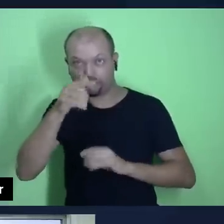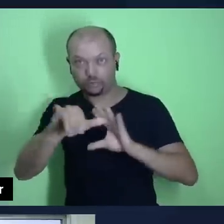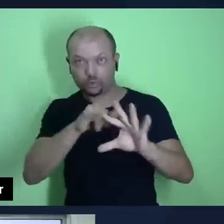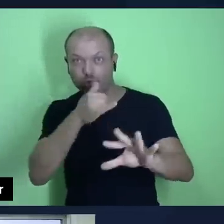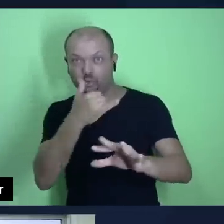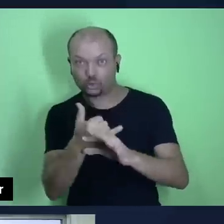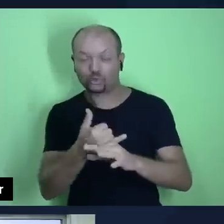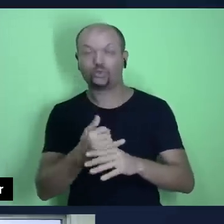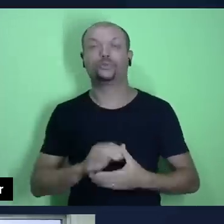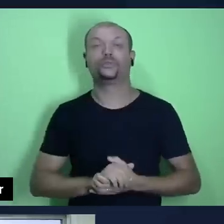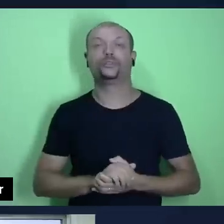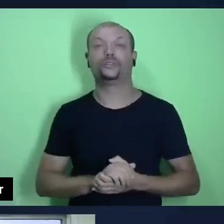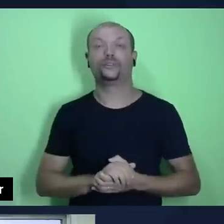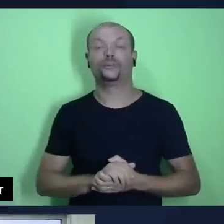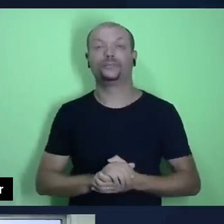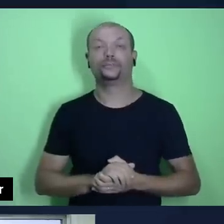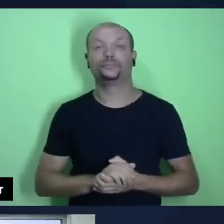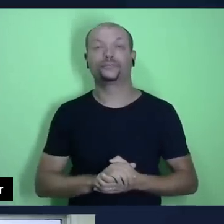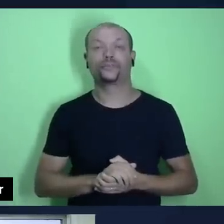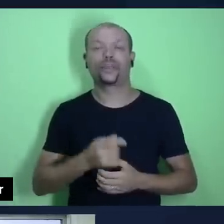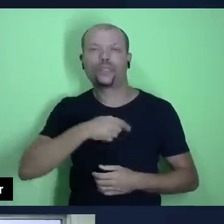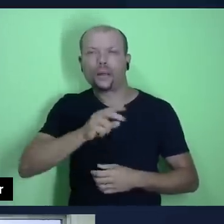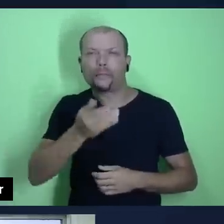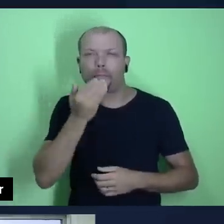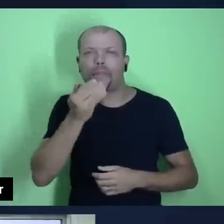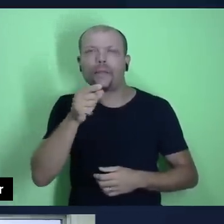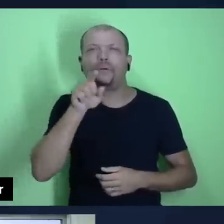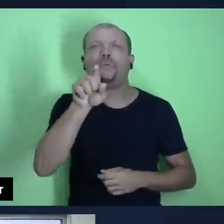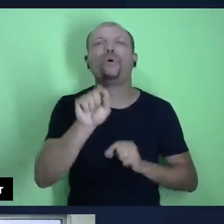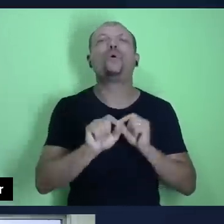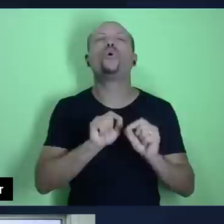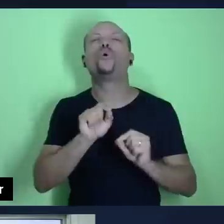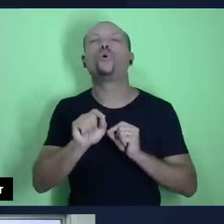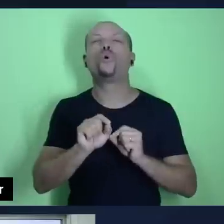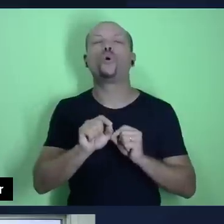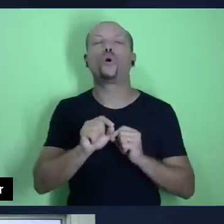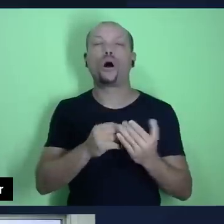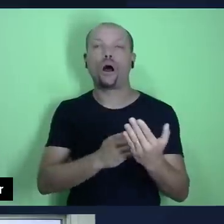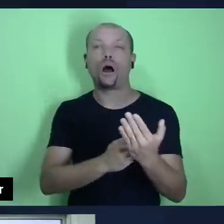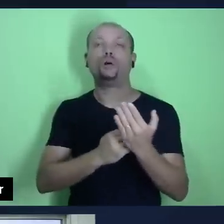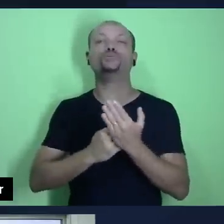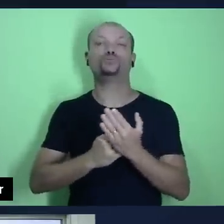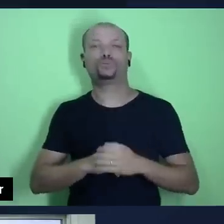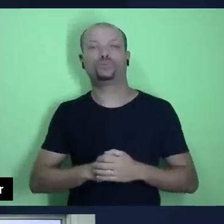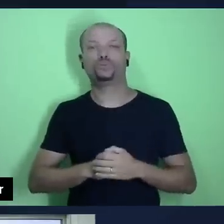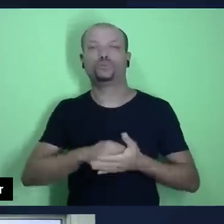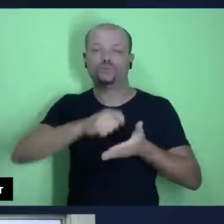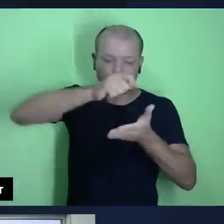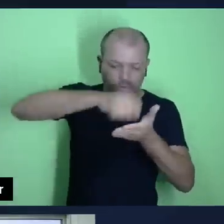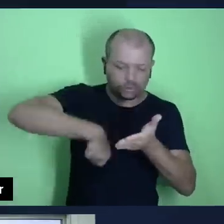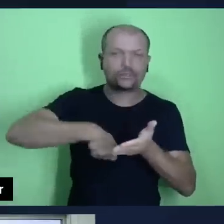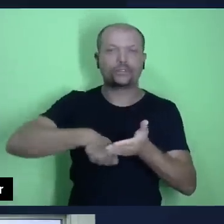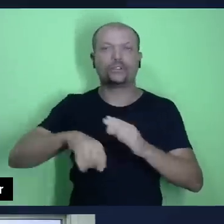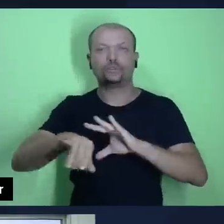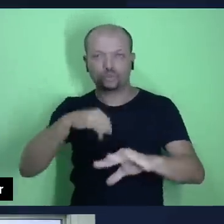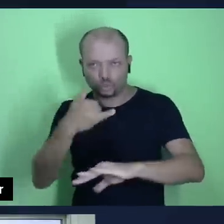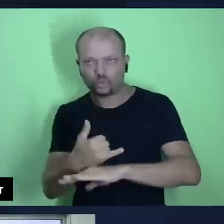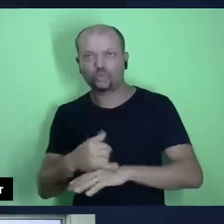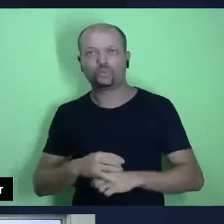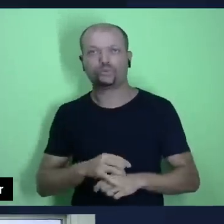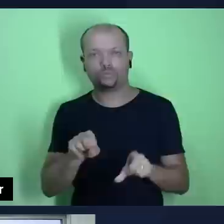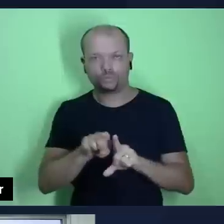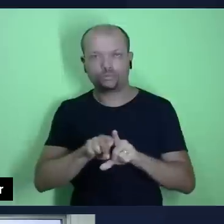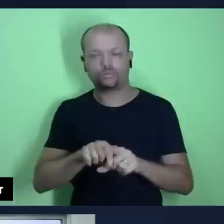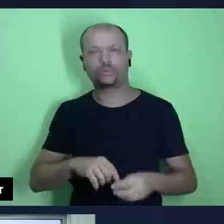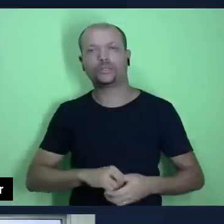da Igreja do Unaspe, nós sempre pedimos para você nos ajudar, se inscreva no nosso canal, se inscreva no canal para